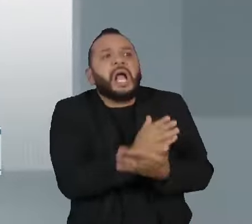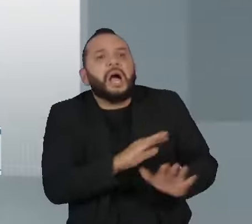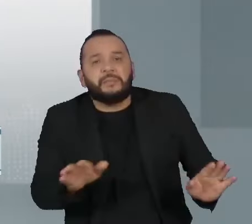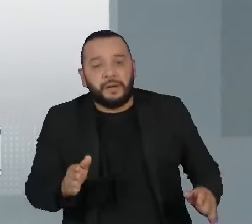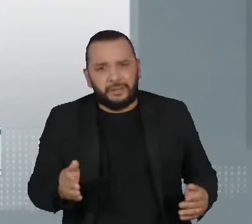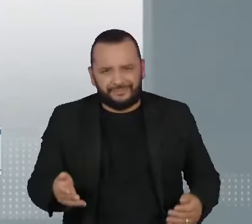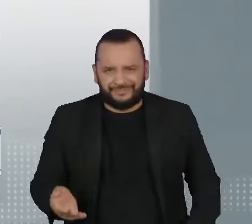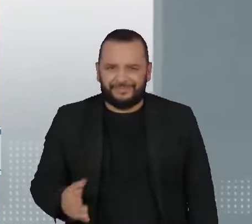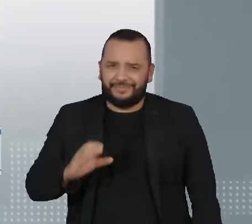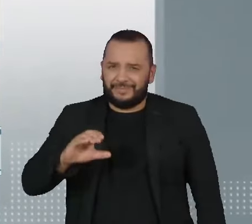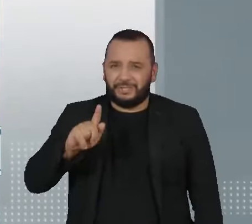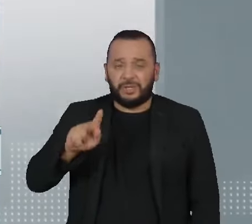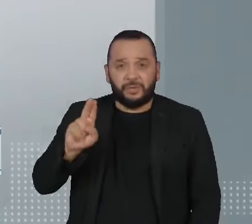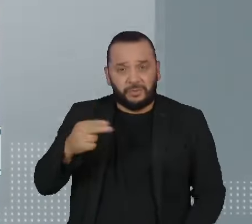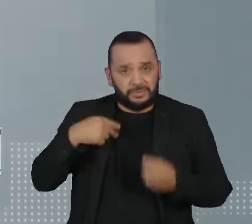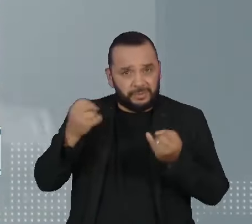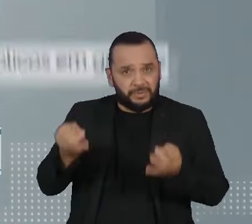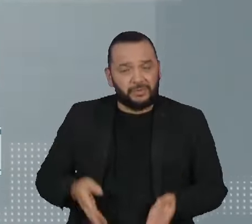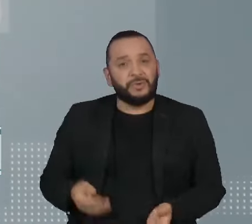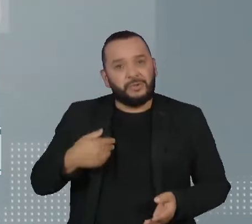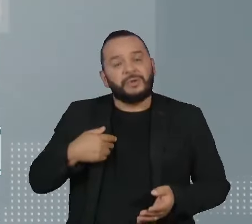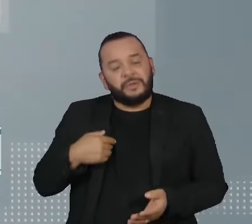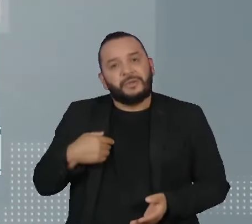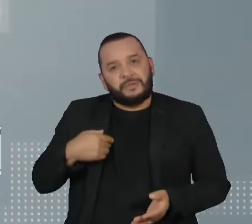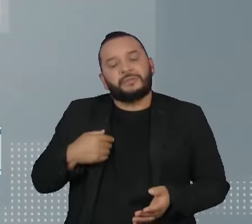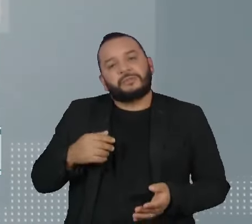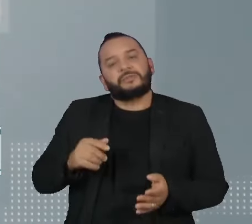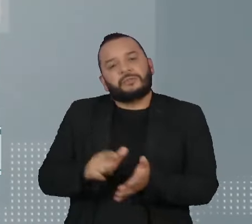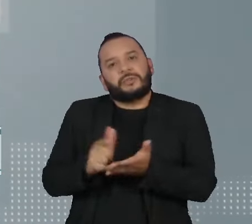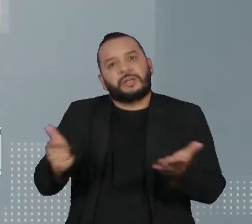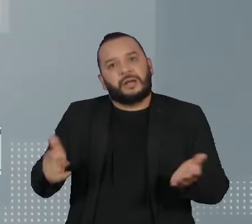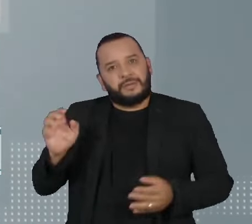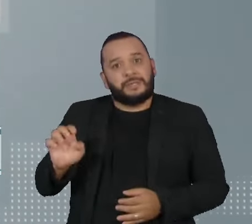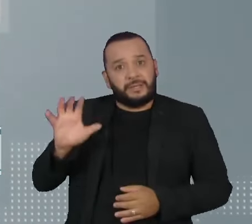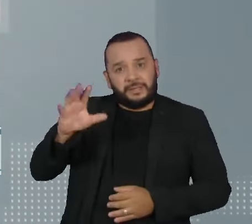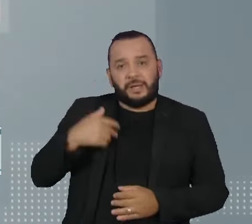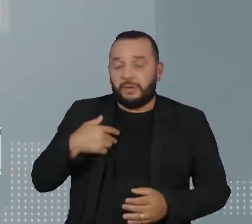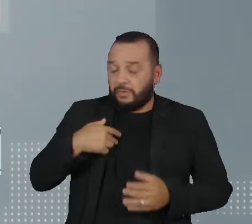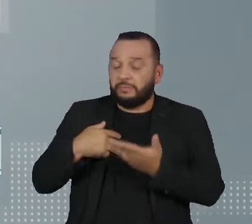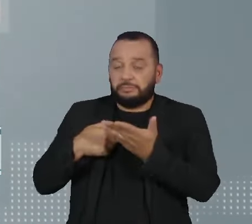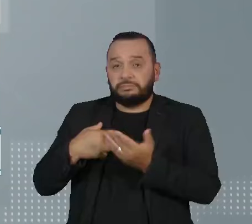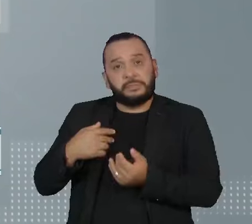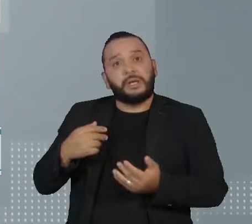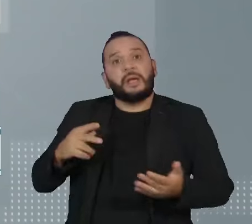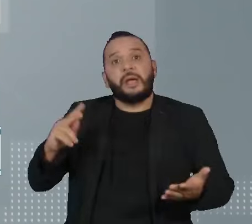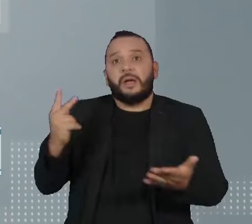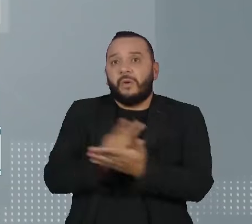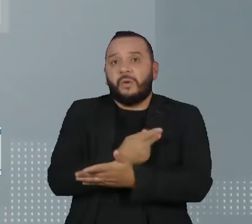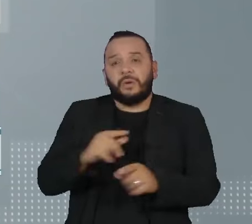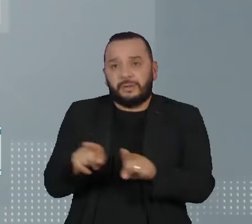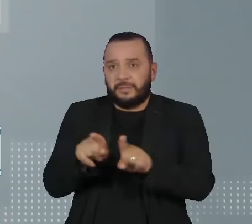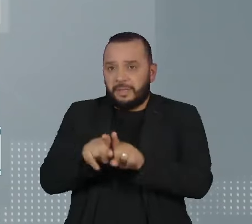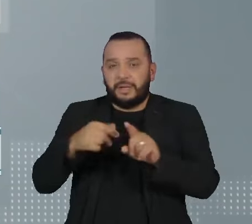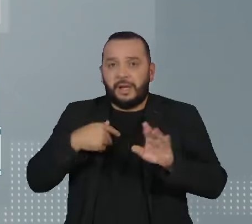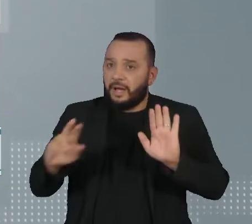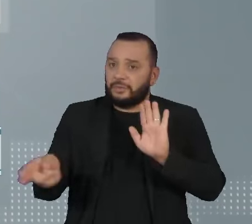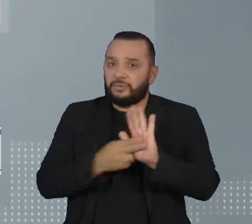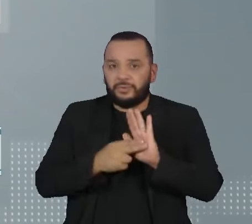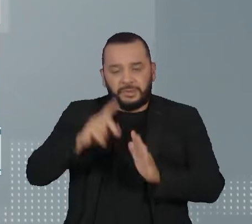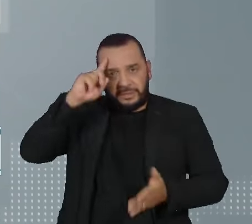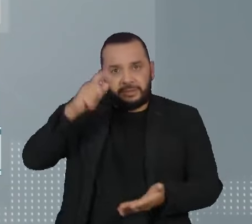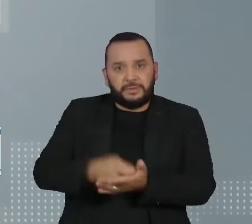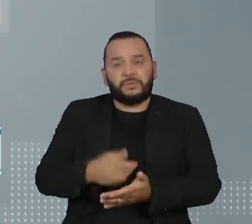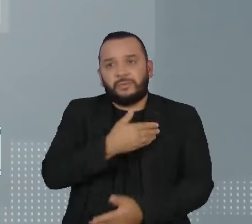nota, a CGU informou que o Estadão, erroneamente e sem se aprofundar nos casos, assume que as decisões do governo